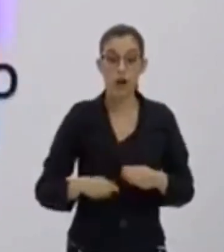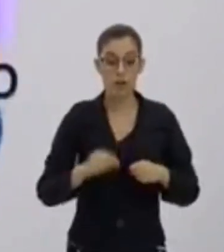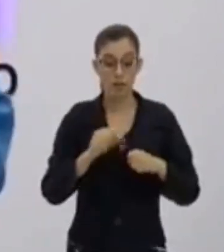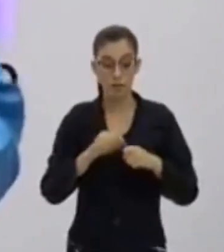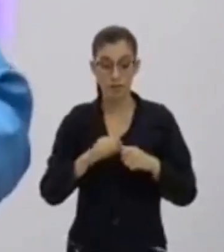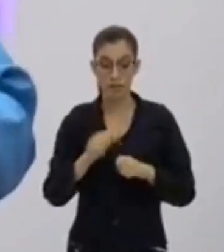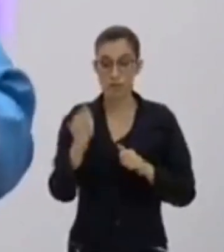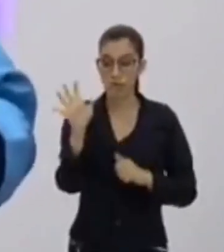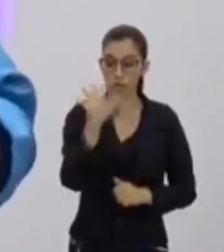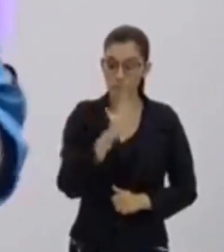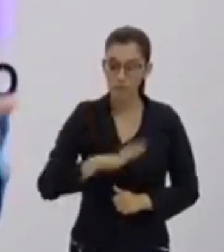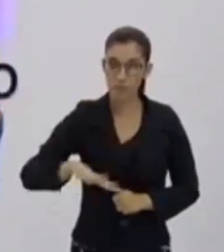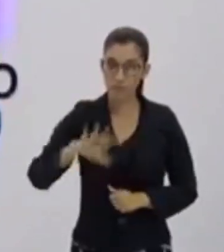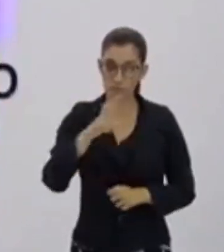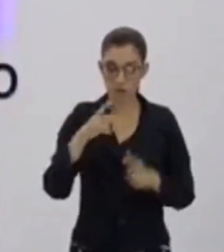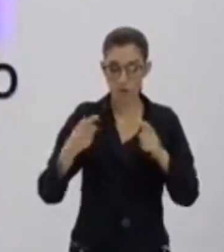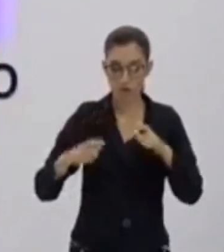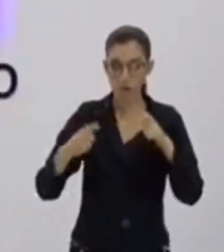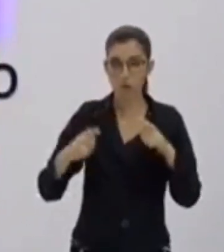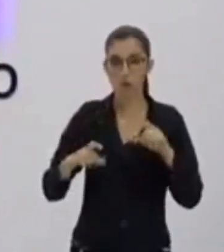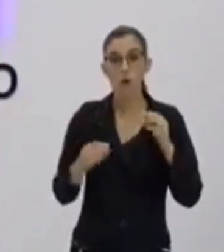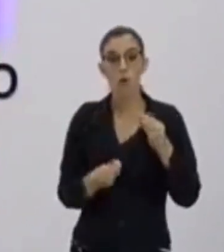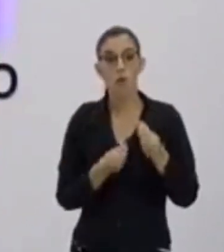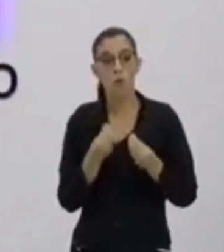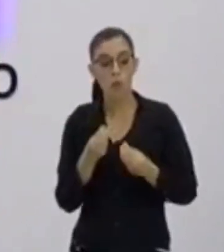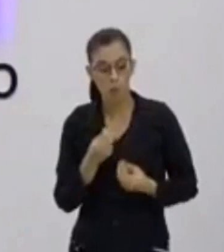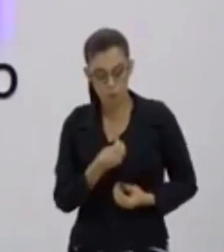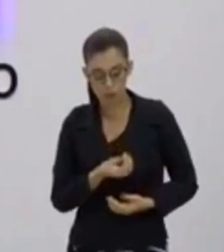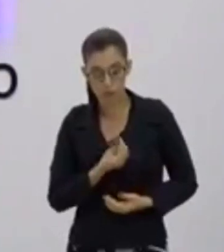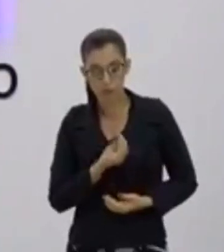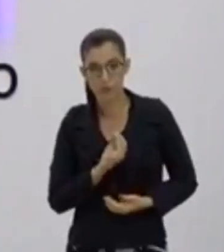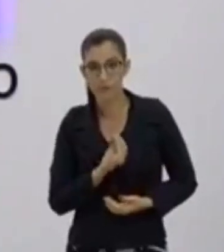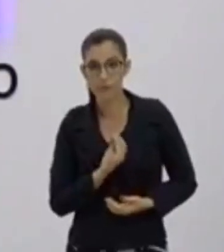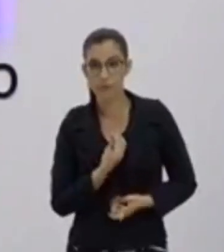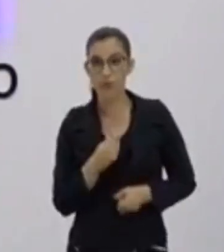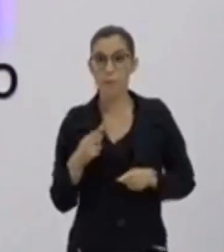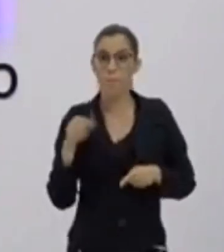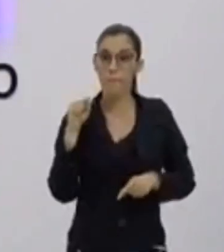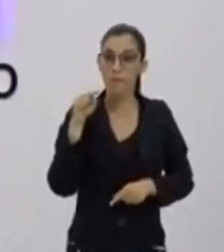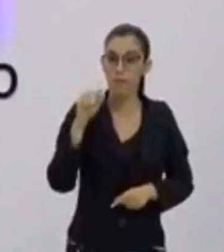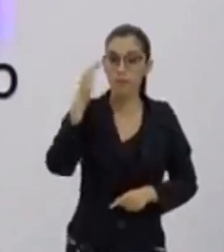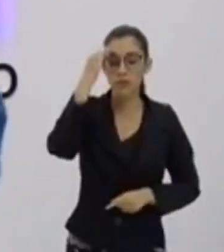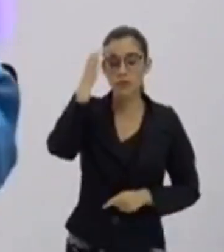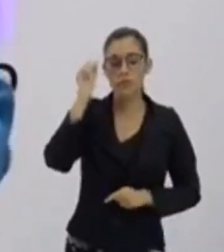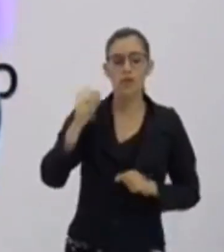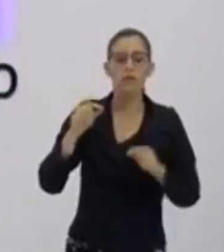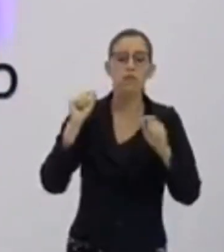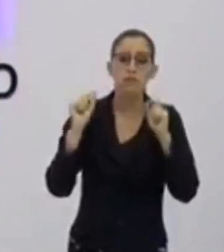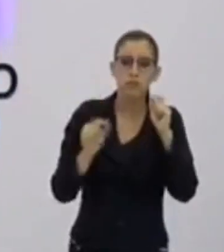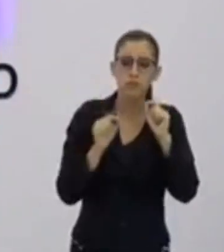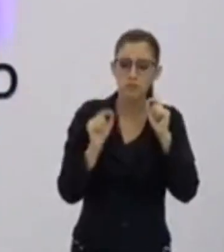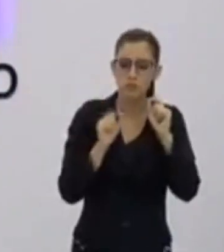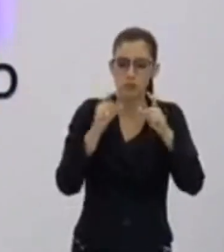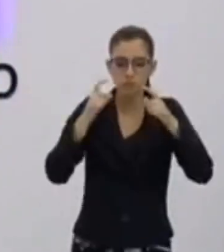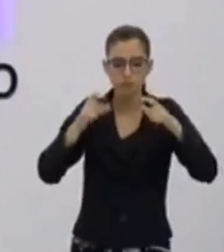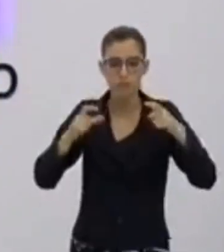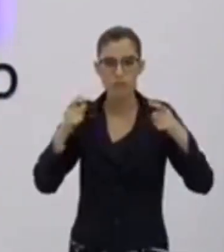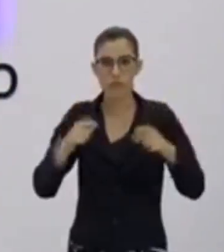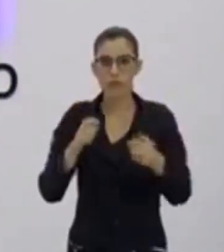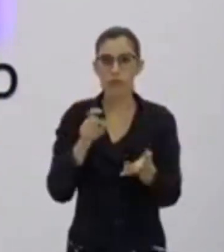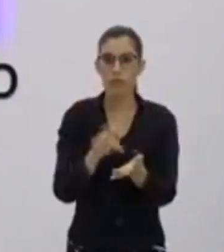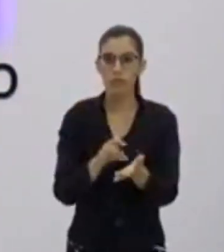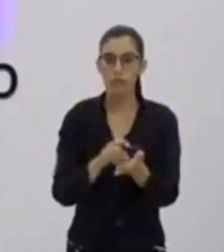espacializar na sua comunidade, para você saber efetivamente como se